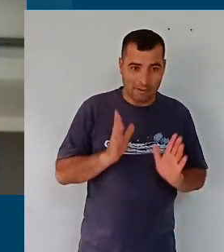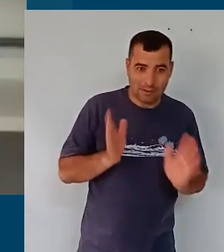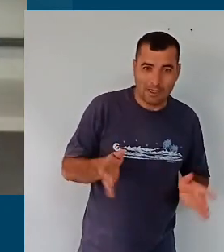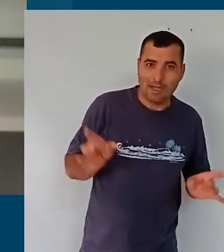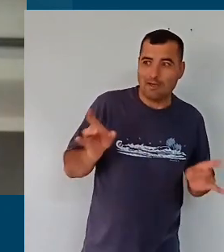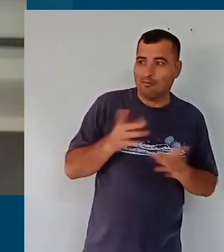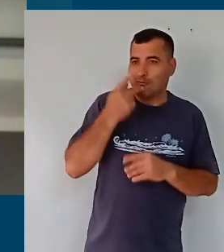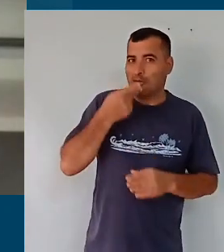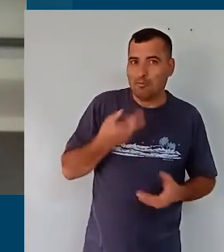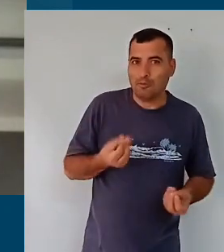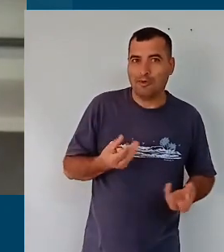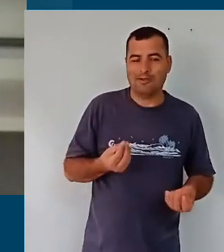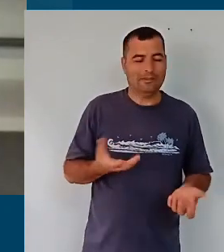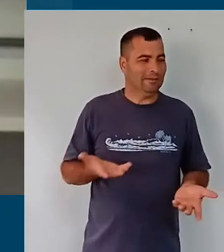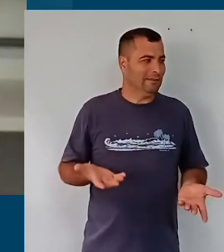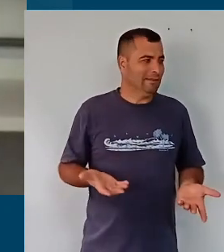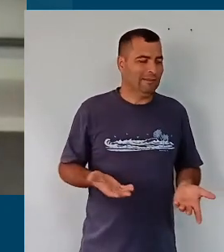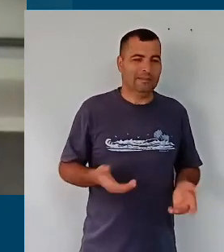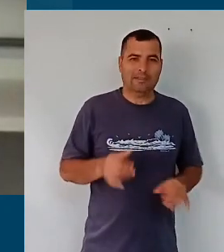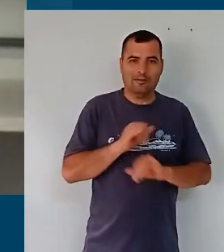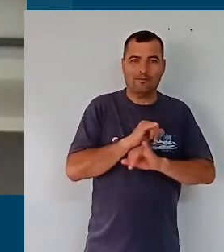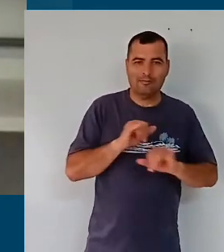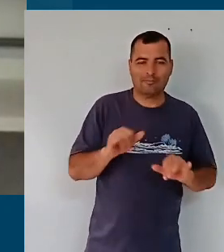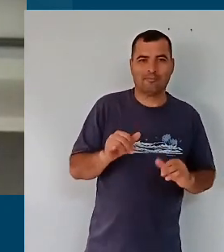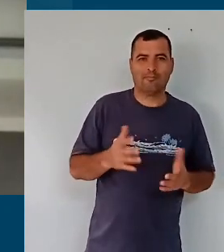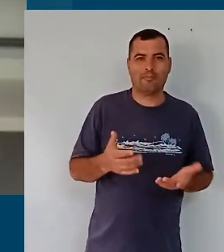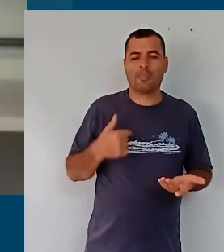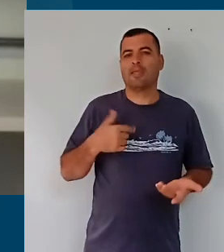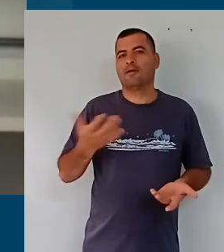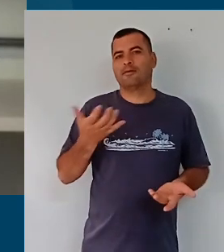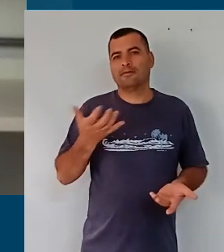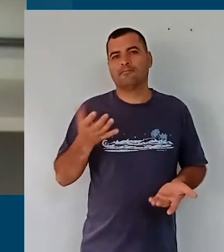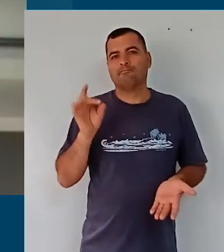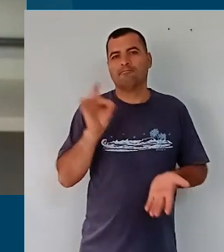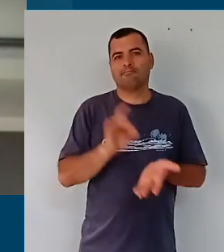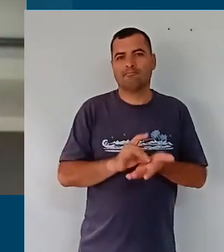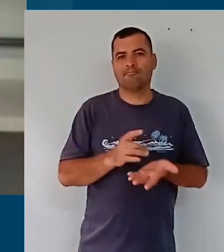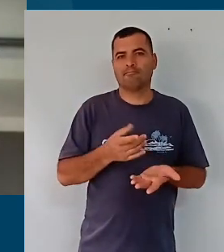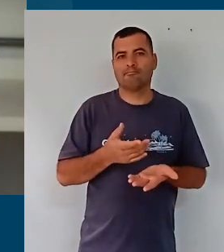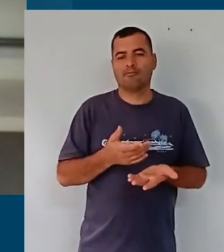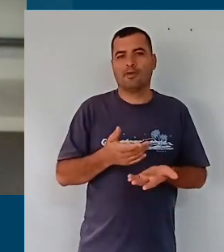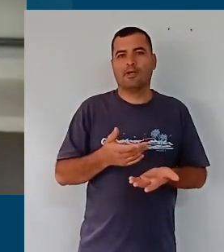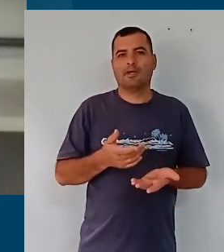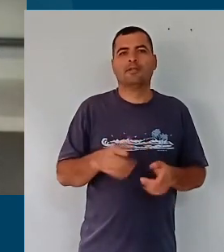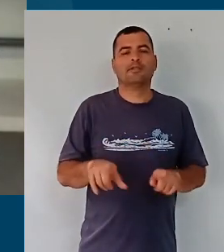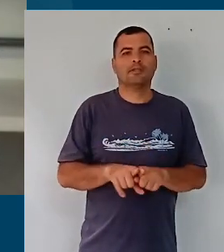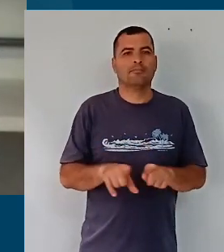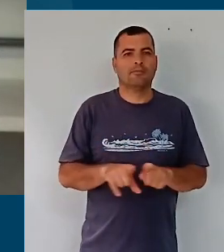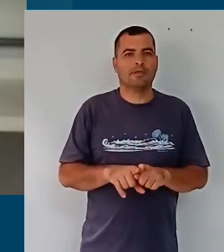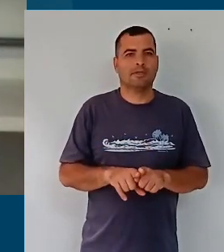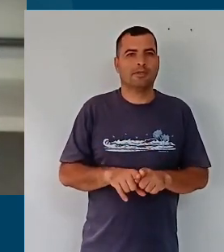avancei mais do que queria nessa introdução, mas eu queria exibir para você, com a ajuda